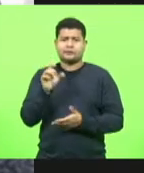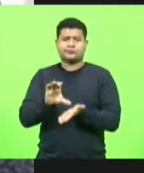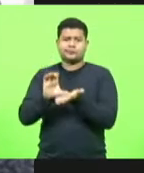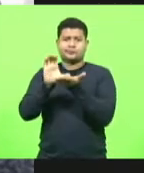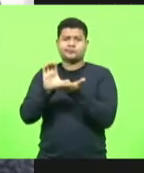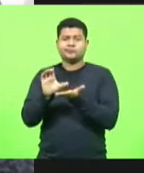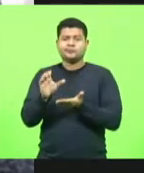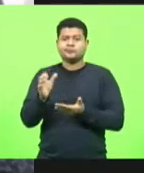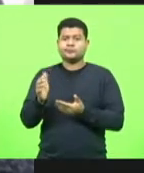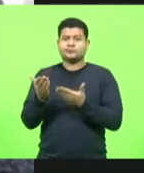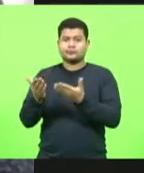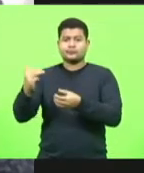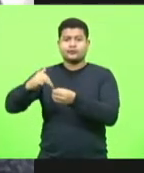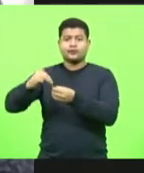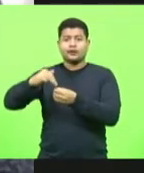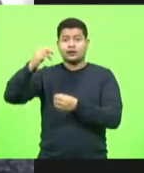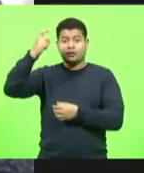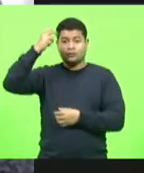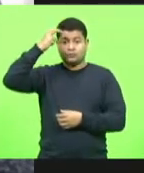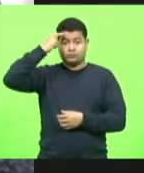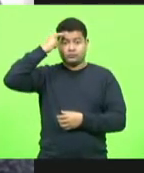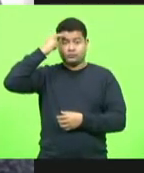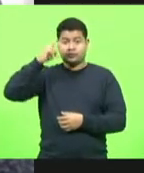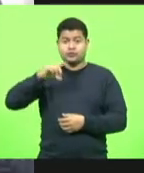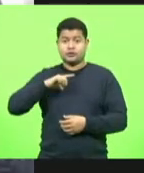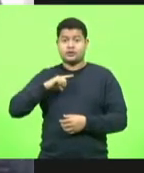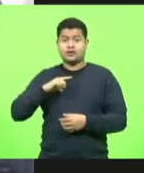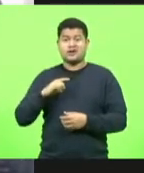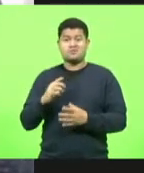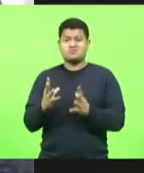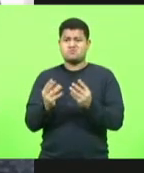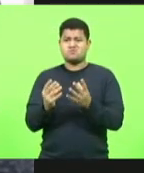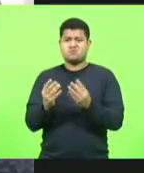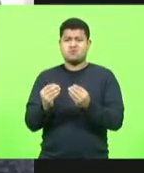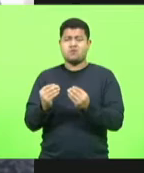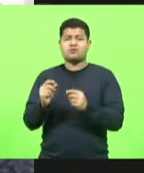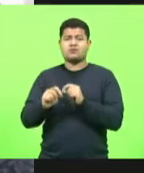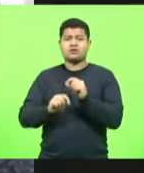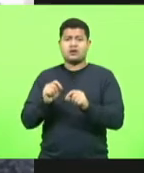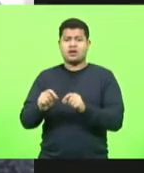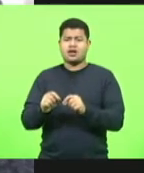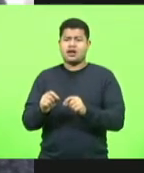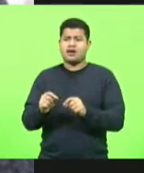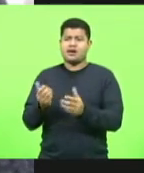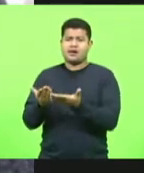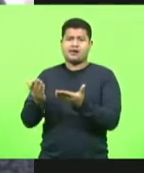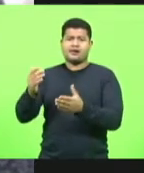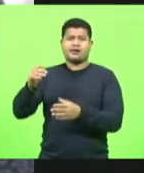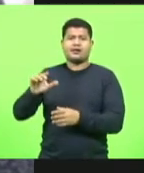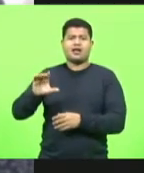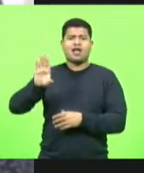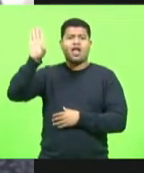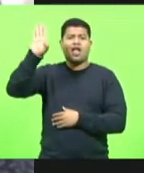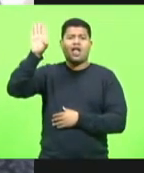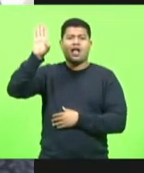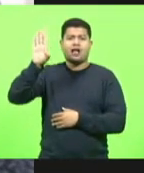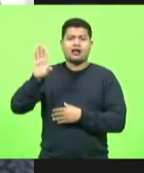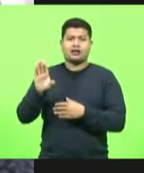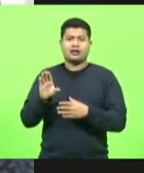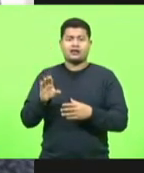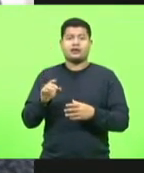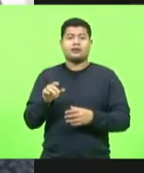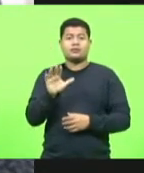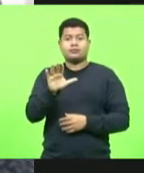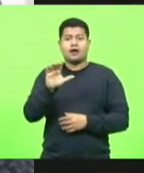de Cultura, de que havia um excesso de candidatos evangélicos. Ora, senhores, isso é um ato